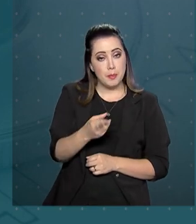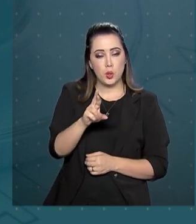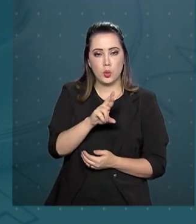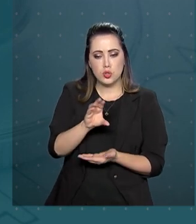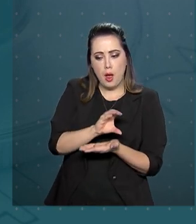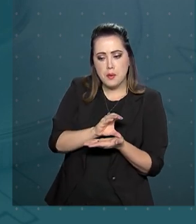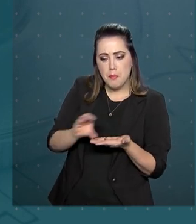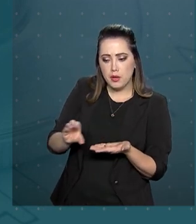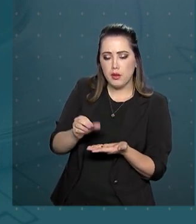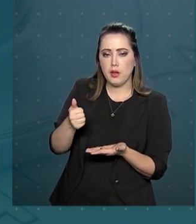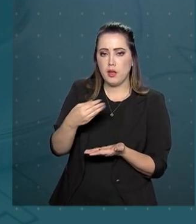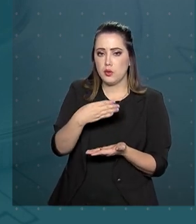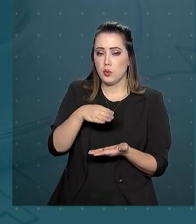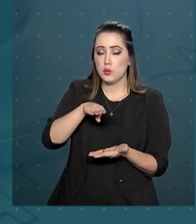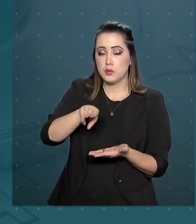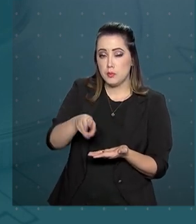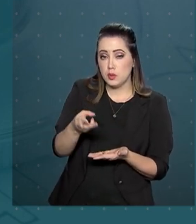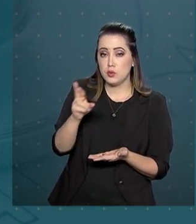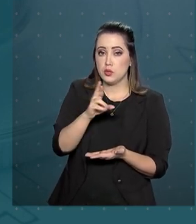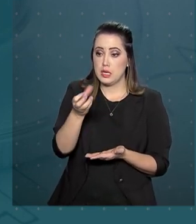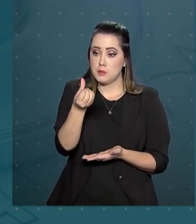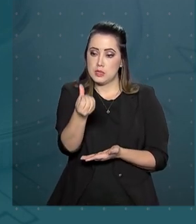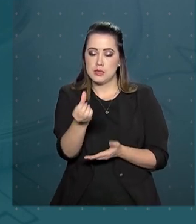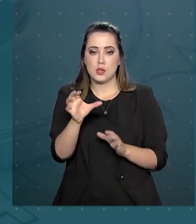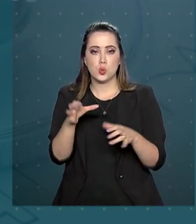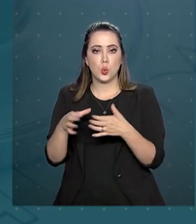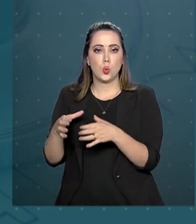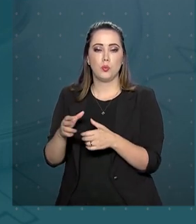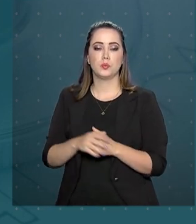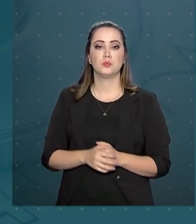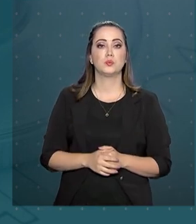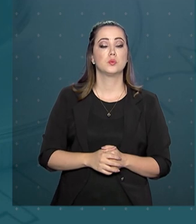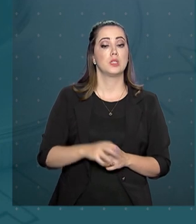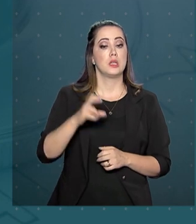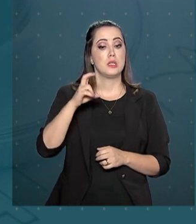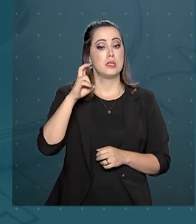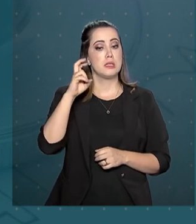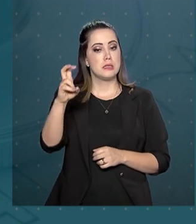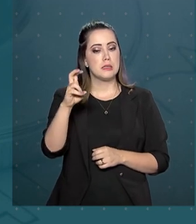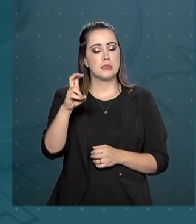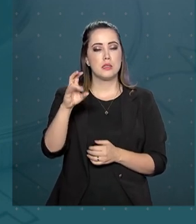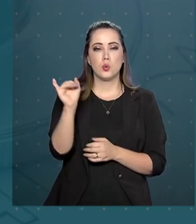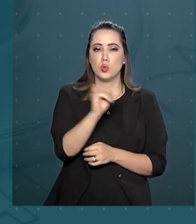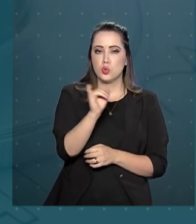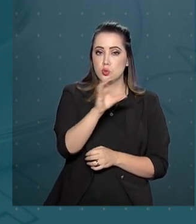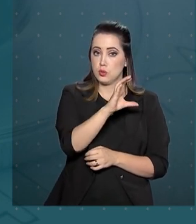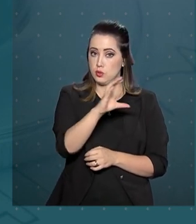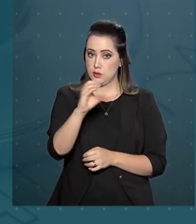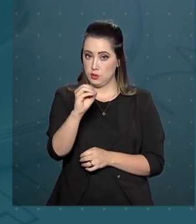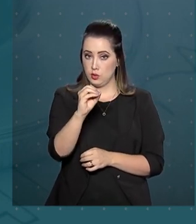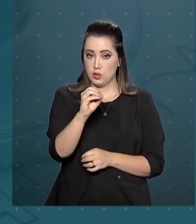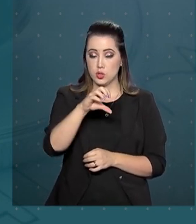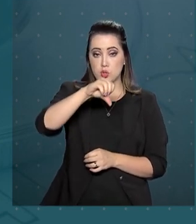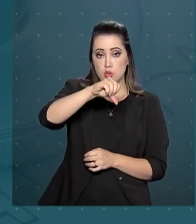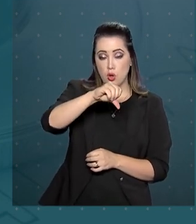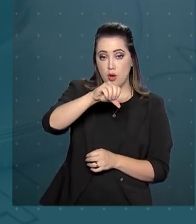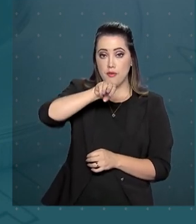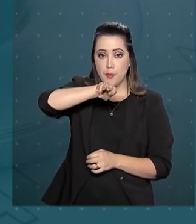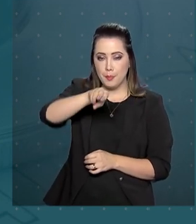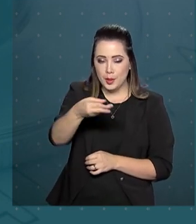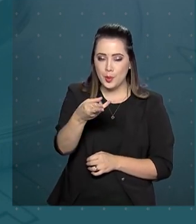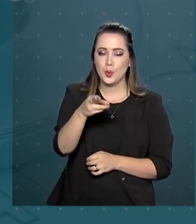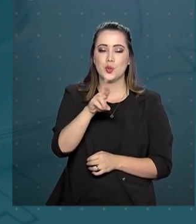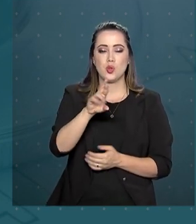para seis instituições. Cinco hospitais do Centro-Oeste vão receber 9 milhões e meio de reais. E na região norte,